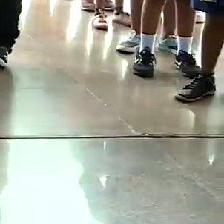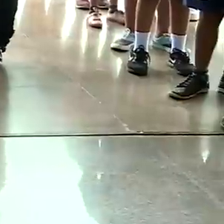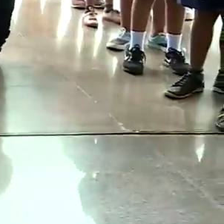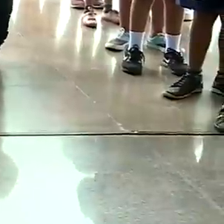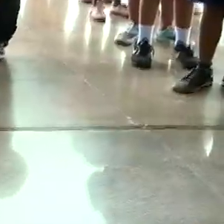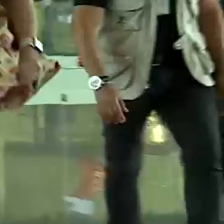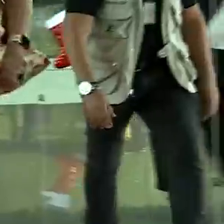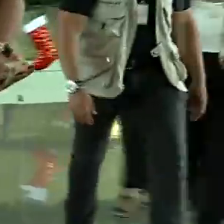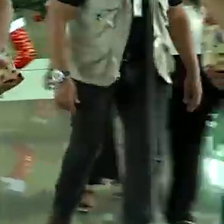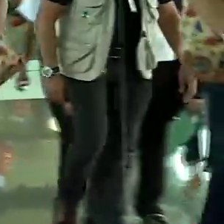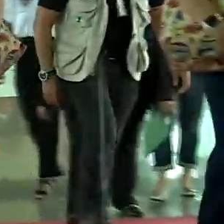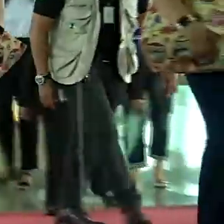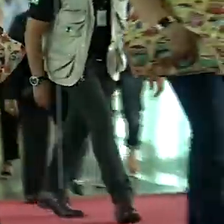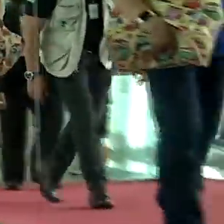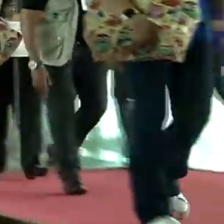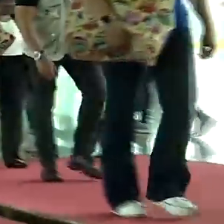Feliz